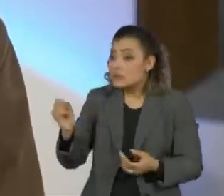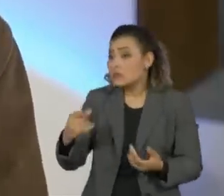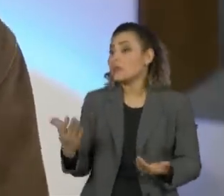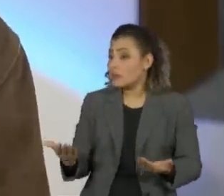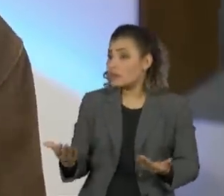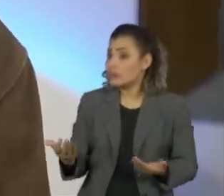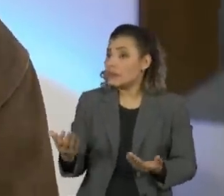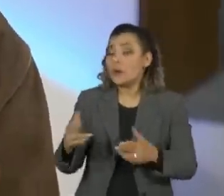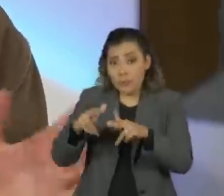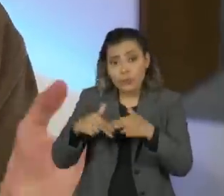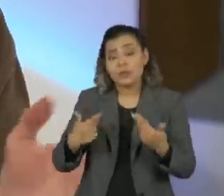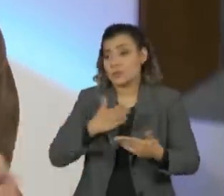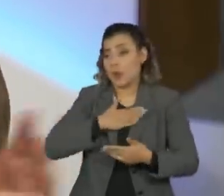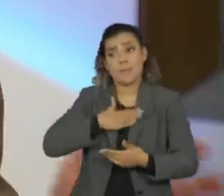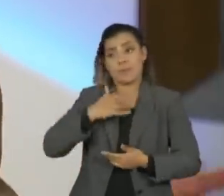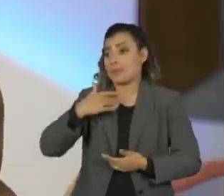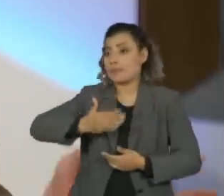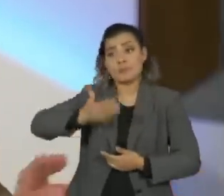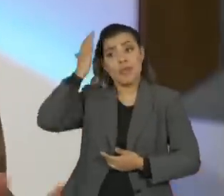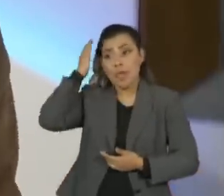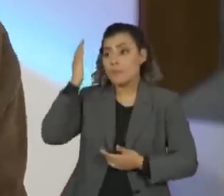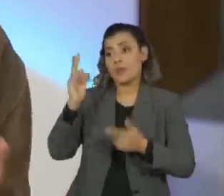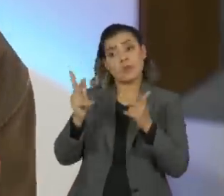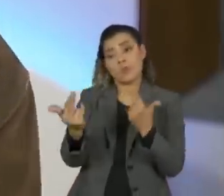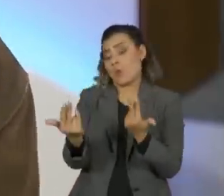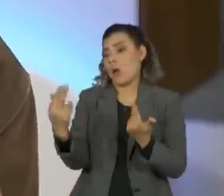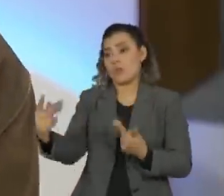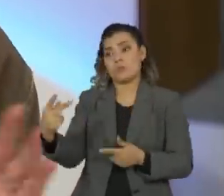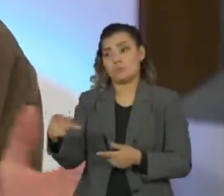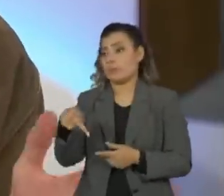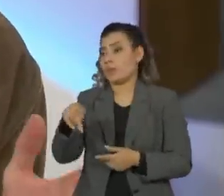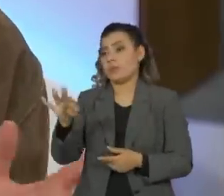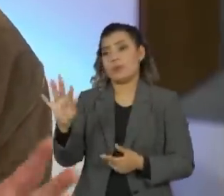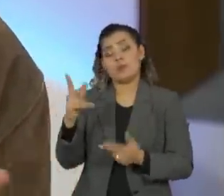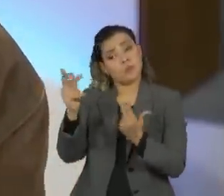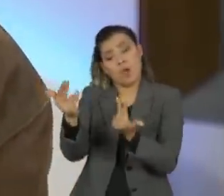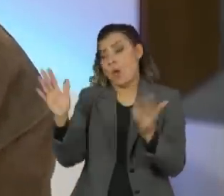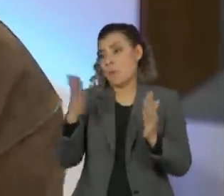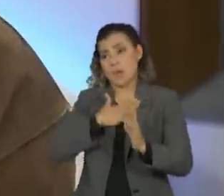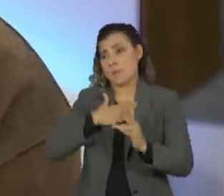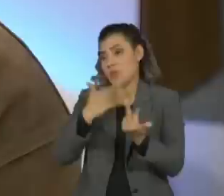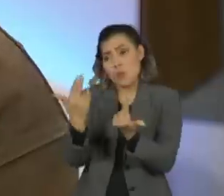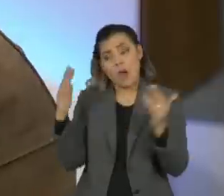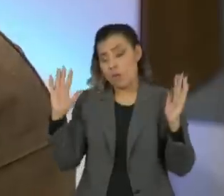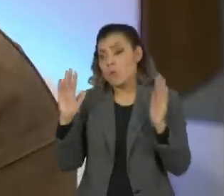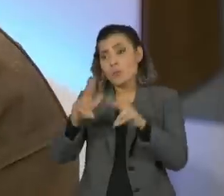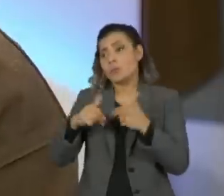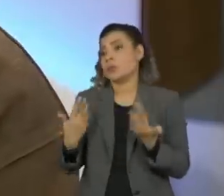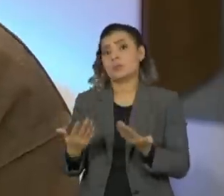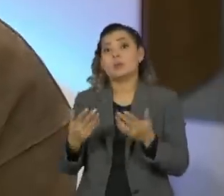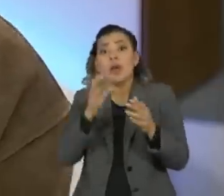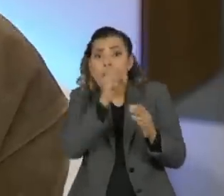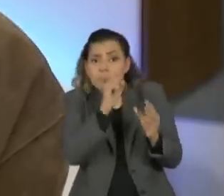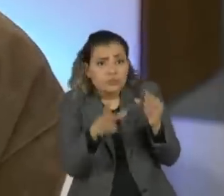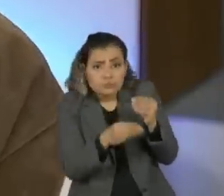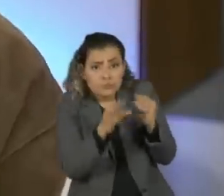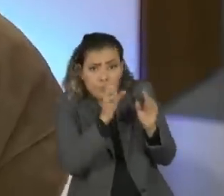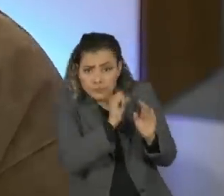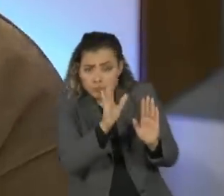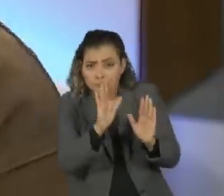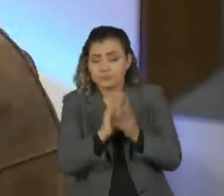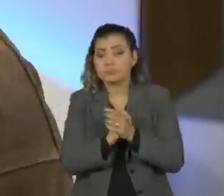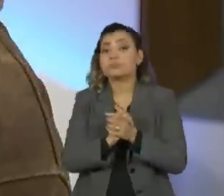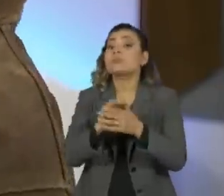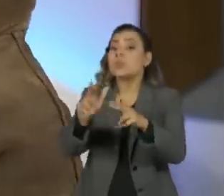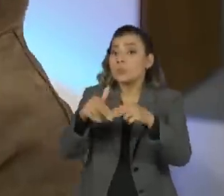Então, para mim, o Temer é fruto da administração do PT, para mim, é a menor diferença. Agora, deixa eu terminar só isso. Agora, eu